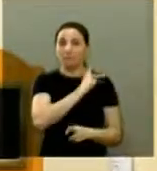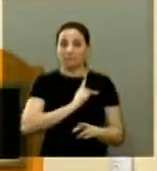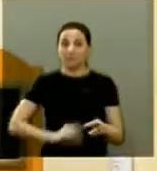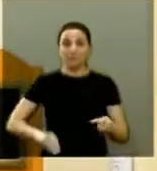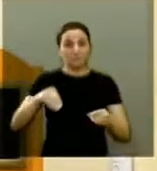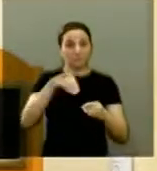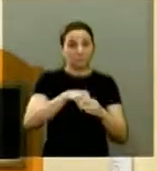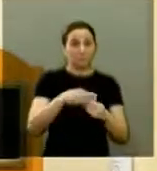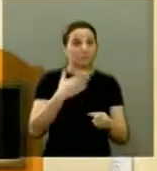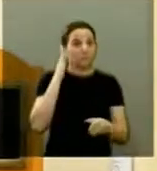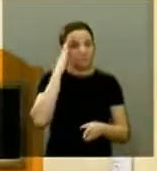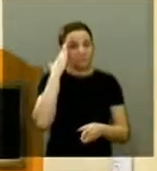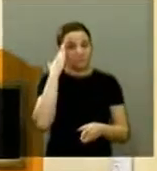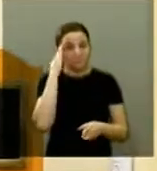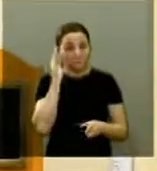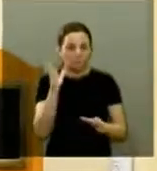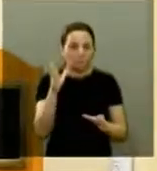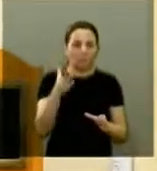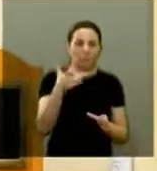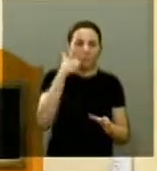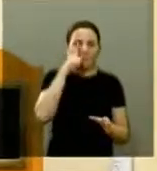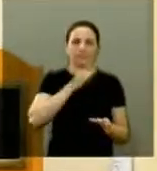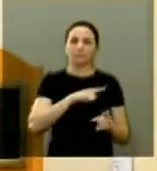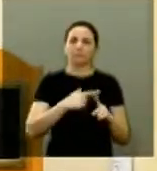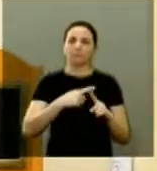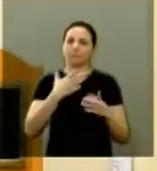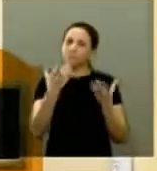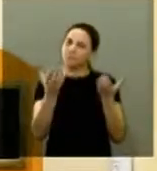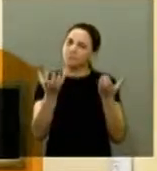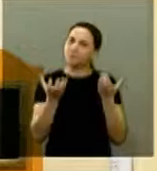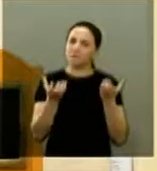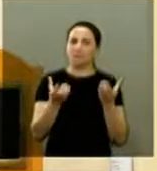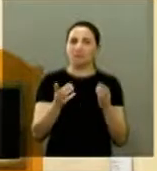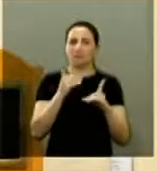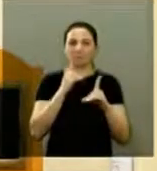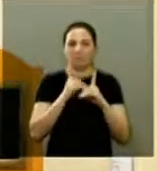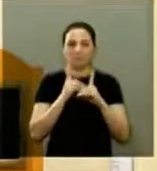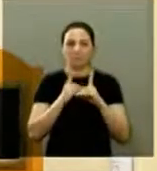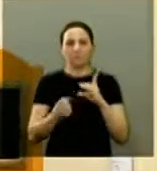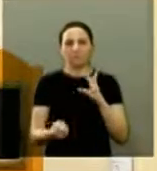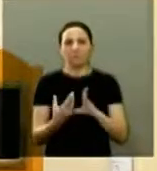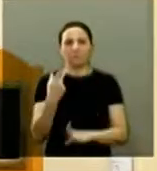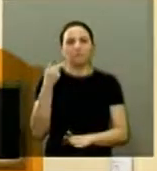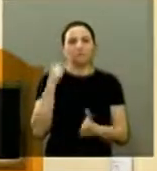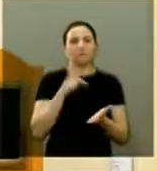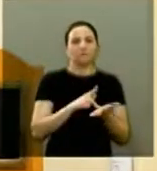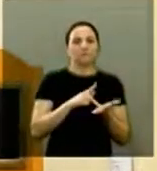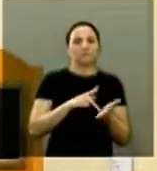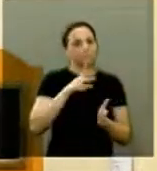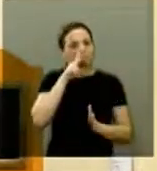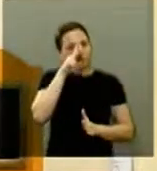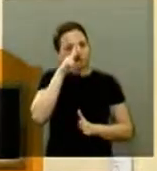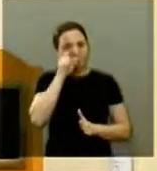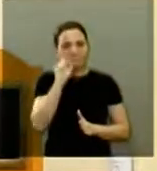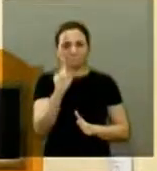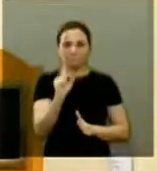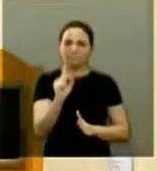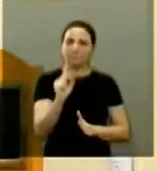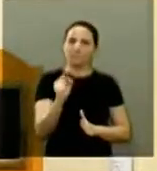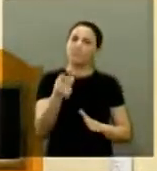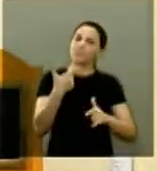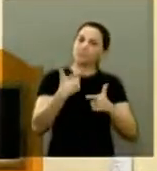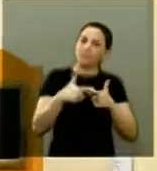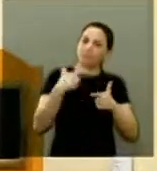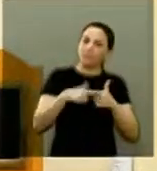E esse entendimento precisa ser alcançado caso queiramos que nossa democracia seja realmente fortalecida. mas a despeito dos